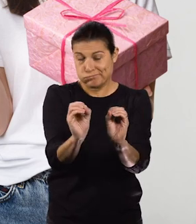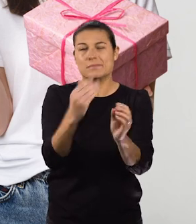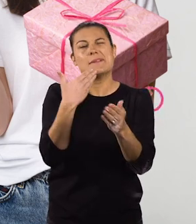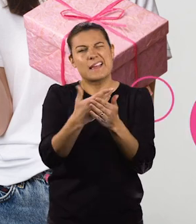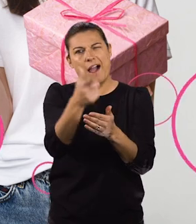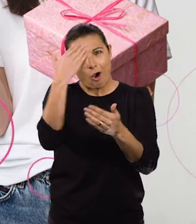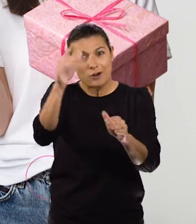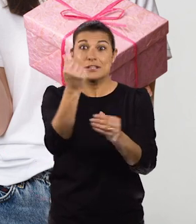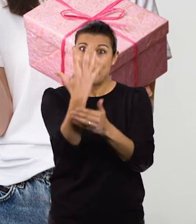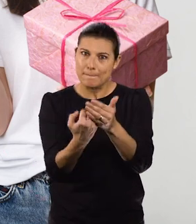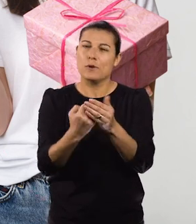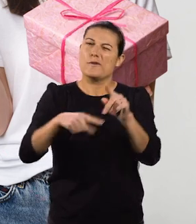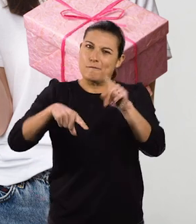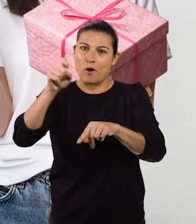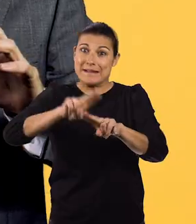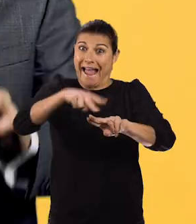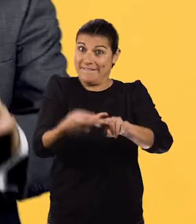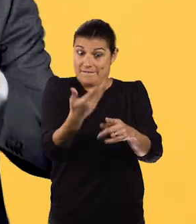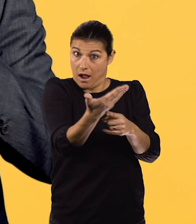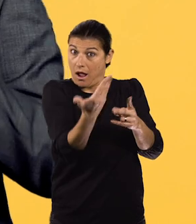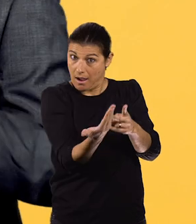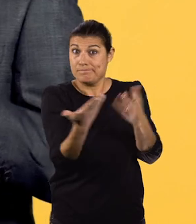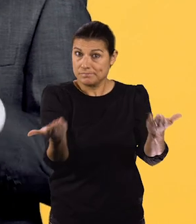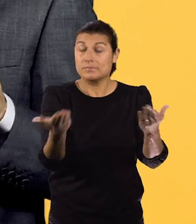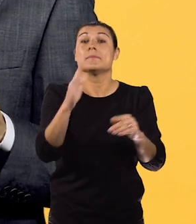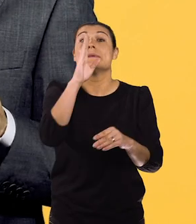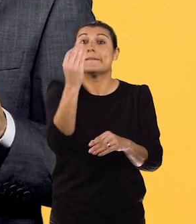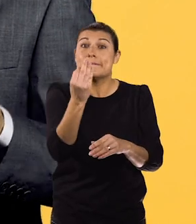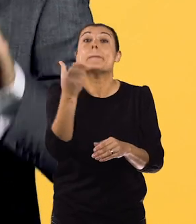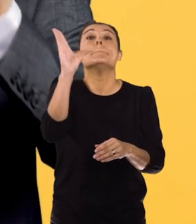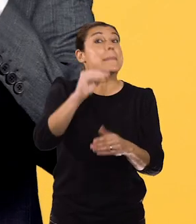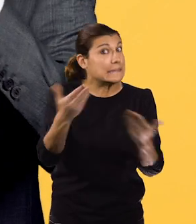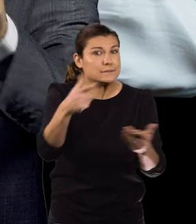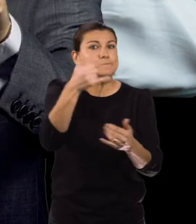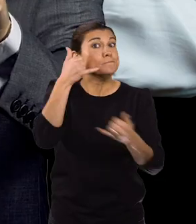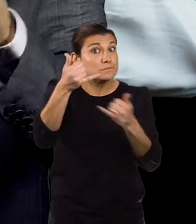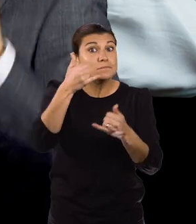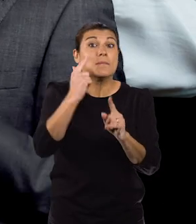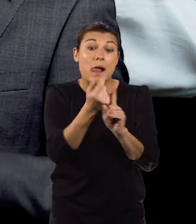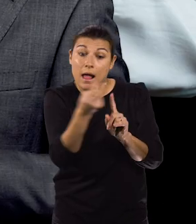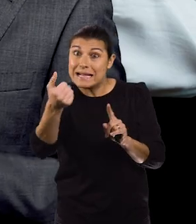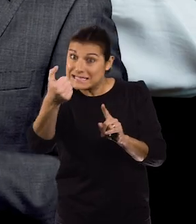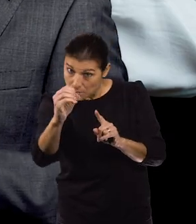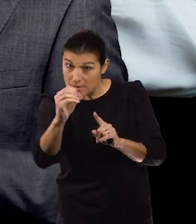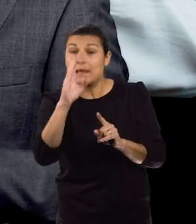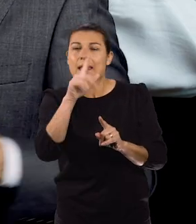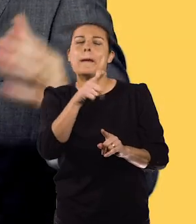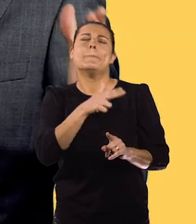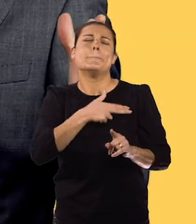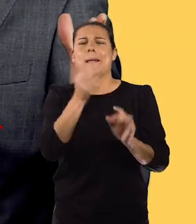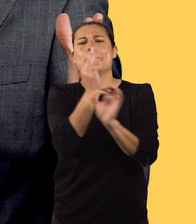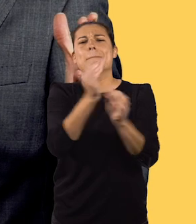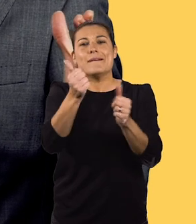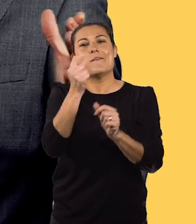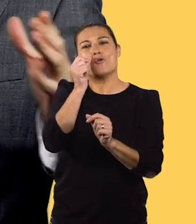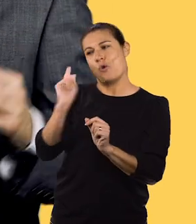fugir aos impostos a dobrar. E não é só. Se for uma das primeiras 50 chamadas, receberá ainda em sua casa o nosso fantástico prémio. O Mundo